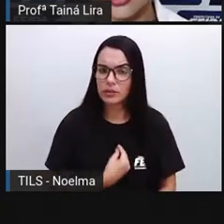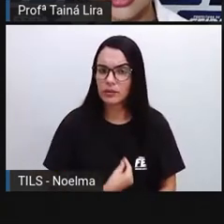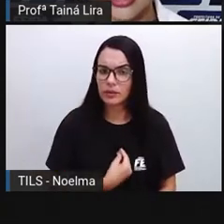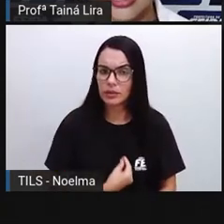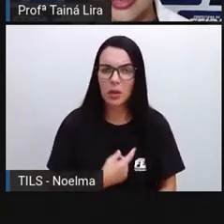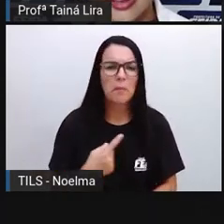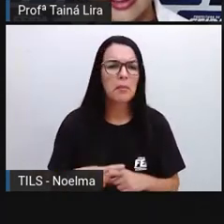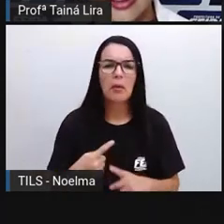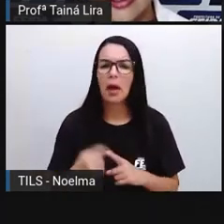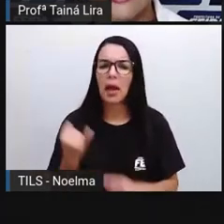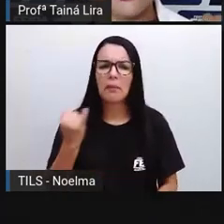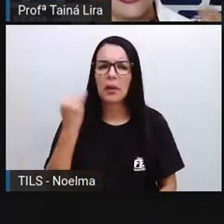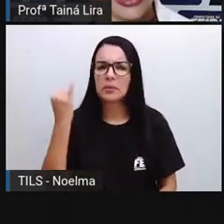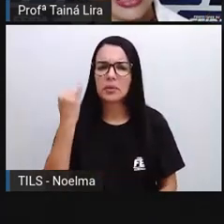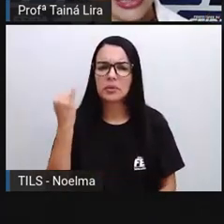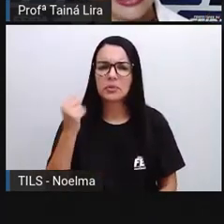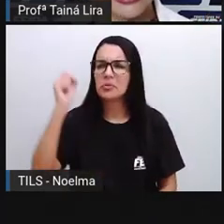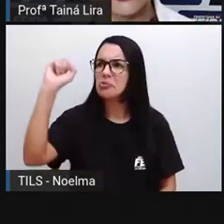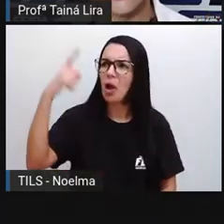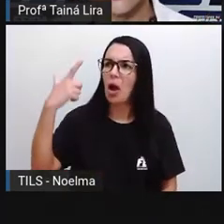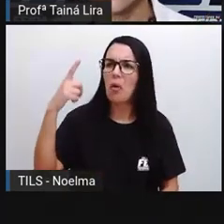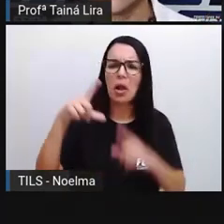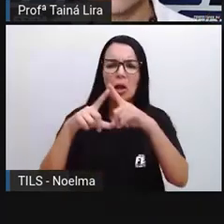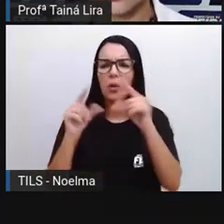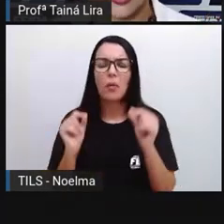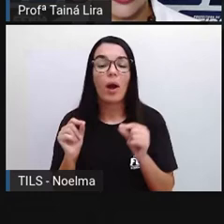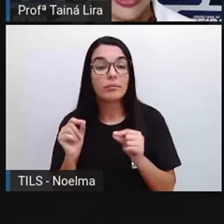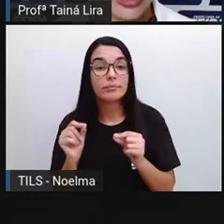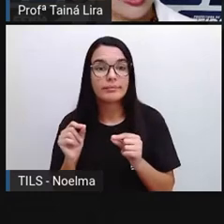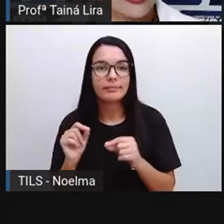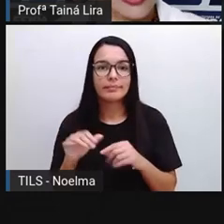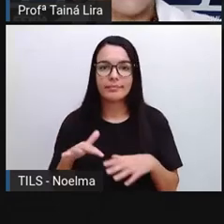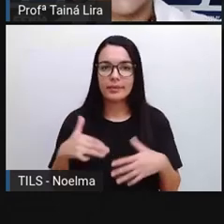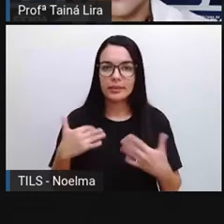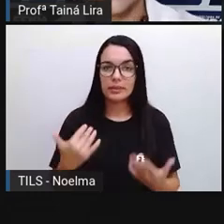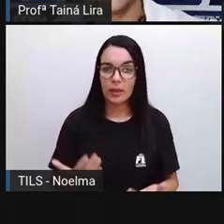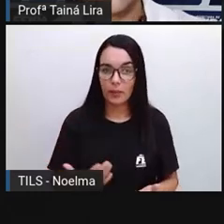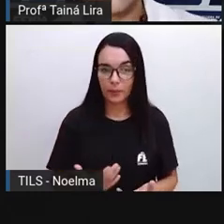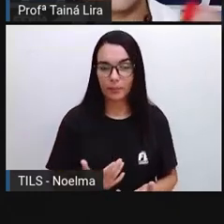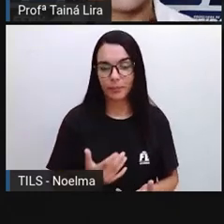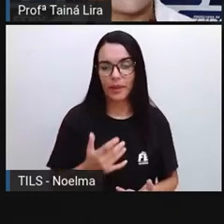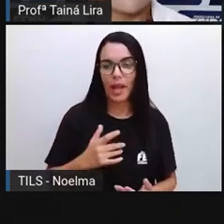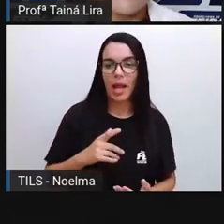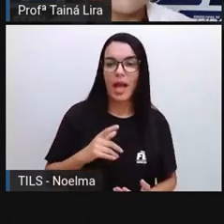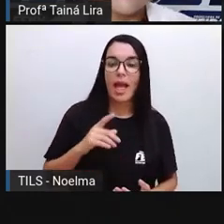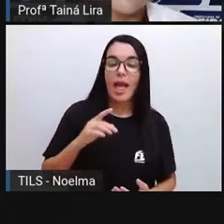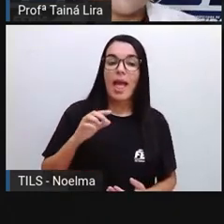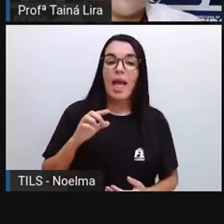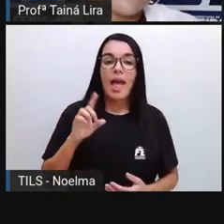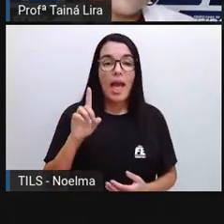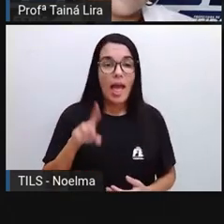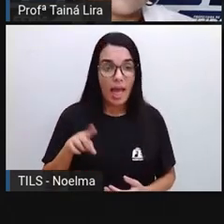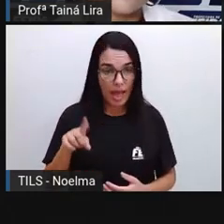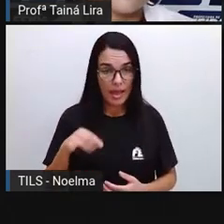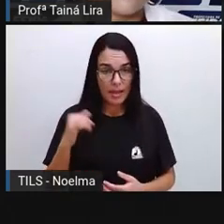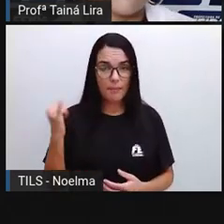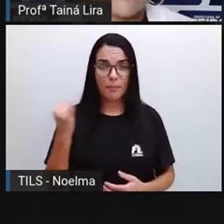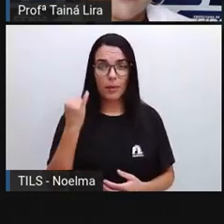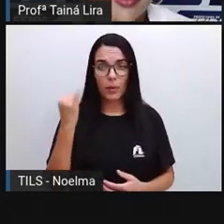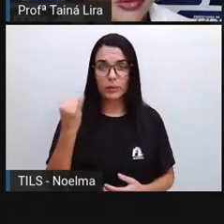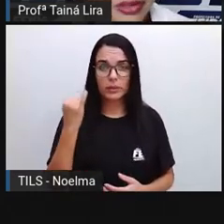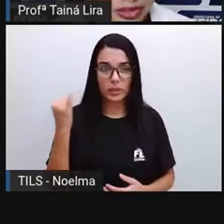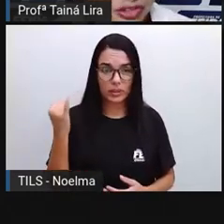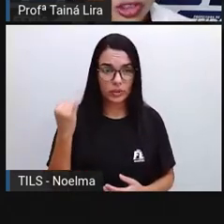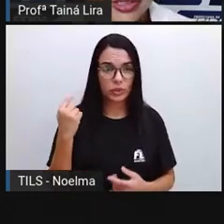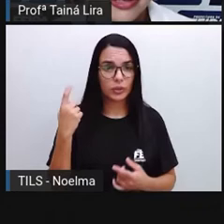quando a gente fala do Sol e da Lua, a gente pode ficar se perguntando por que é que o Sol